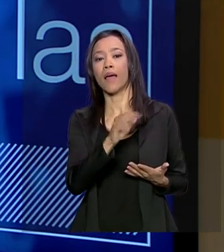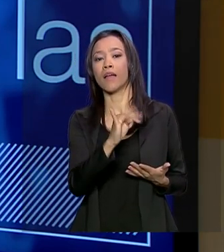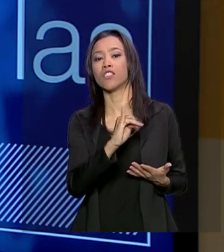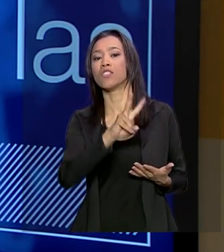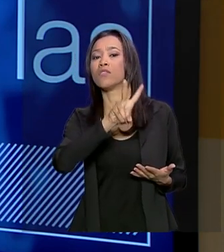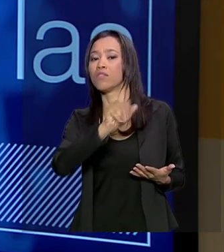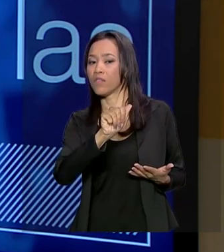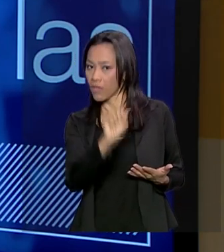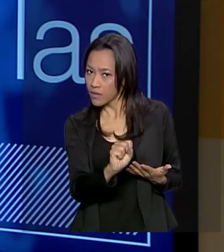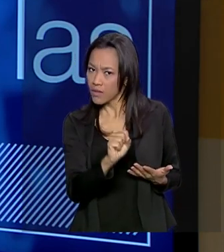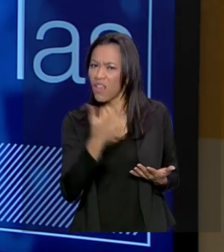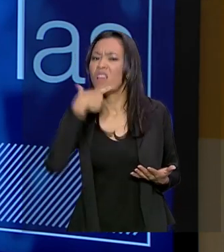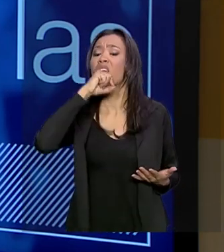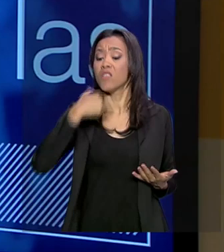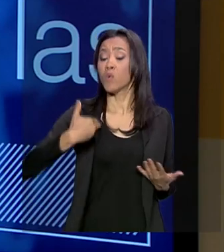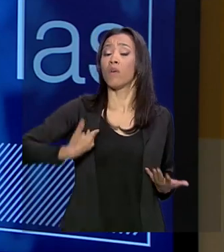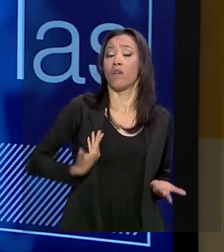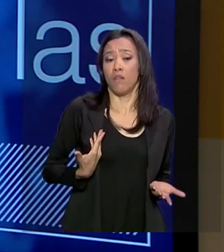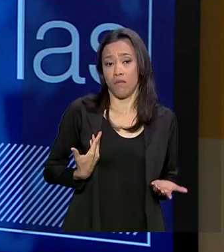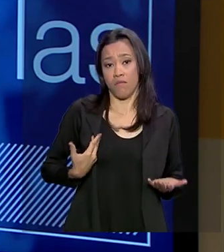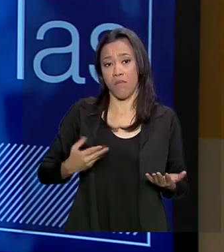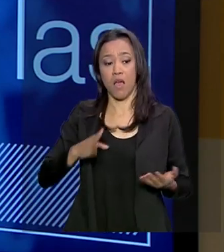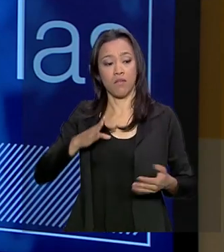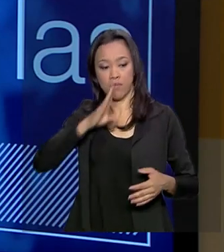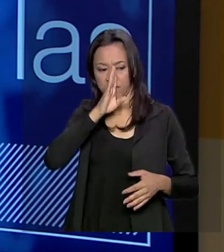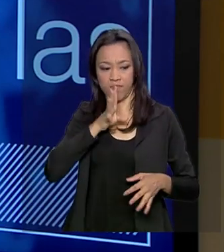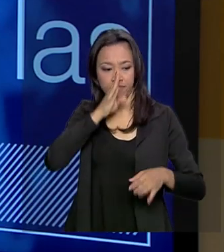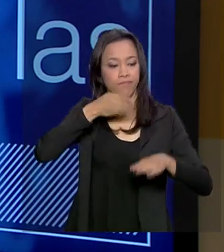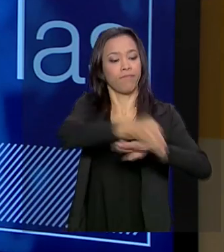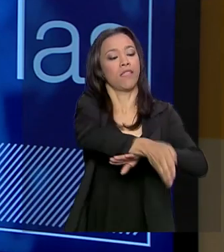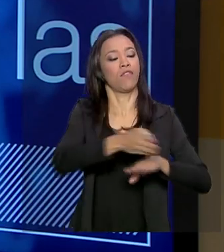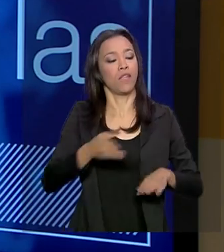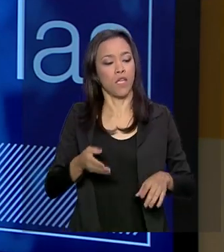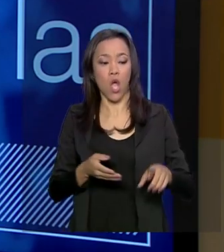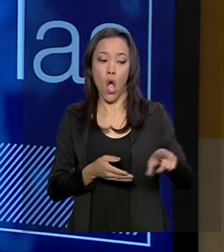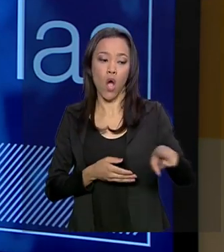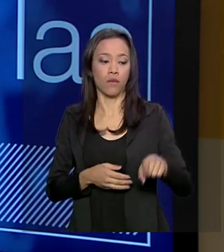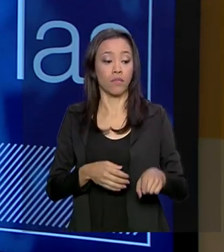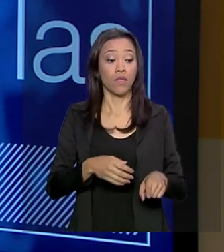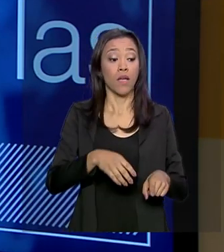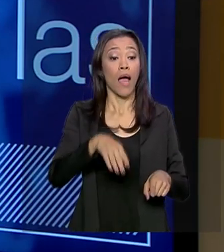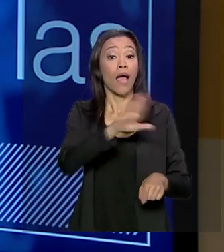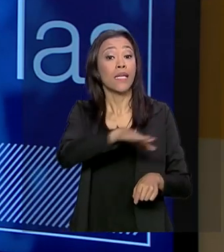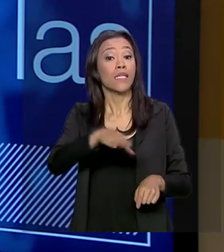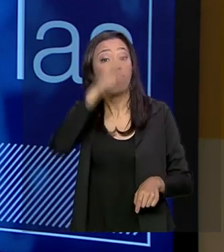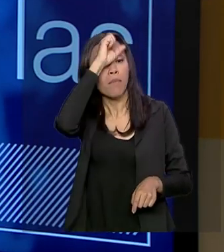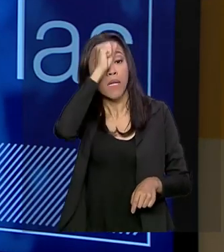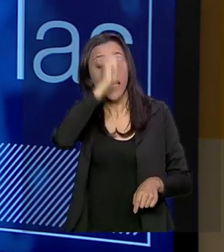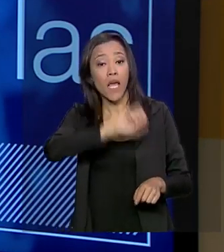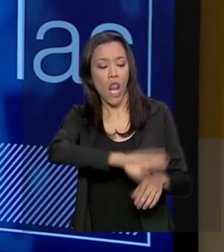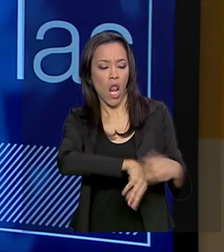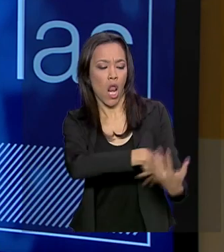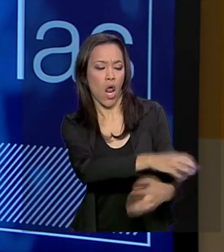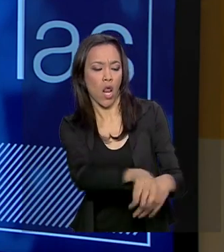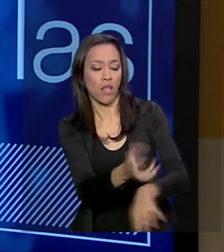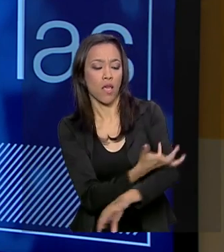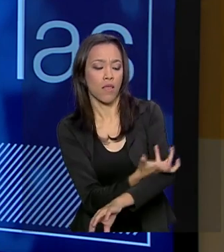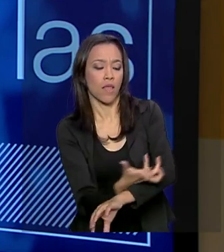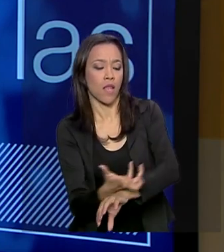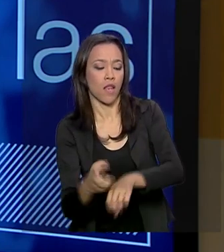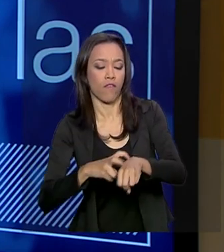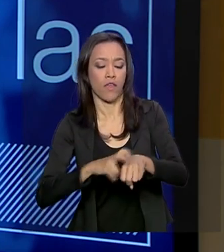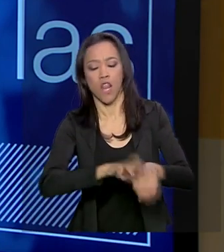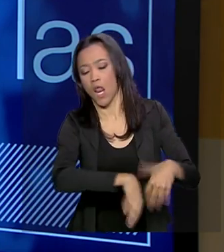interferir na educação num local que acha que a criança vai aprender rolando na grama? Vai sentir energia